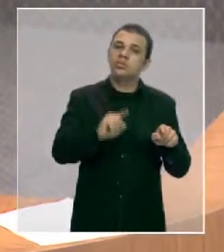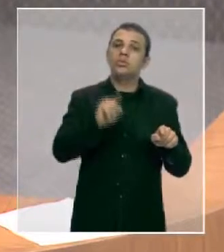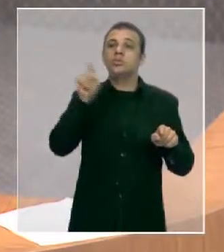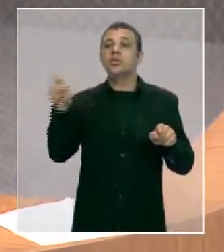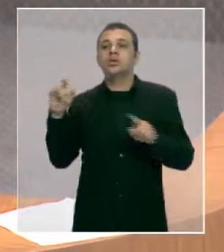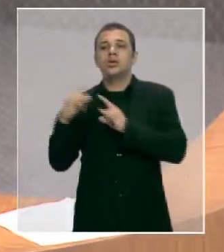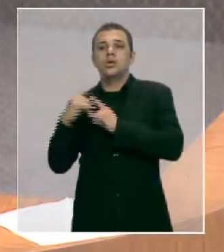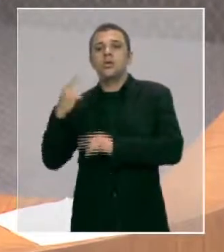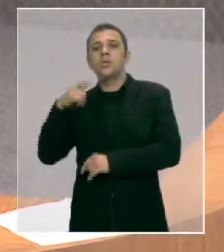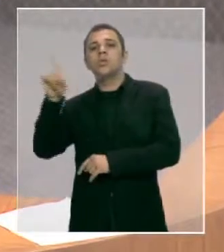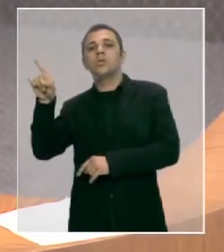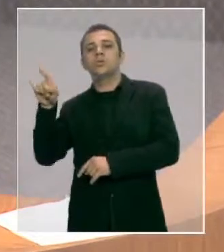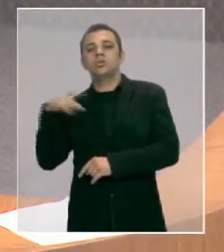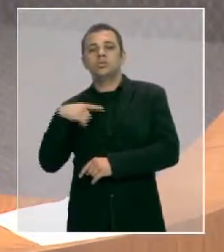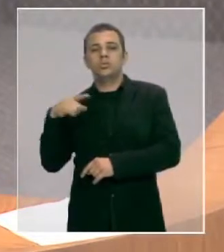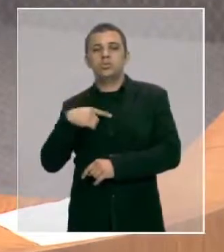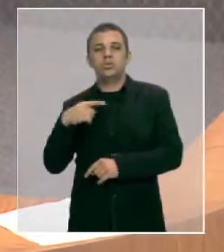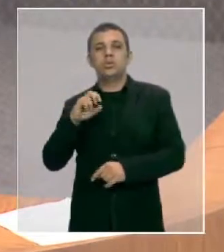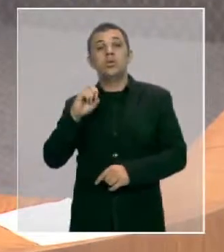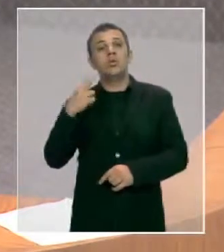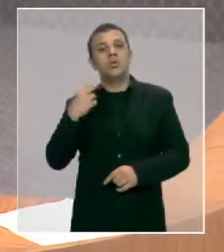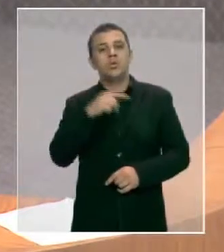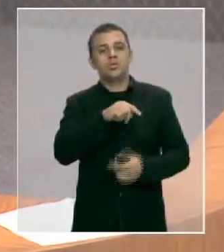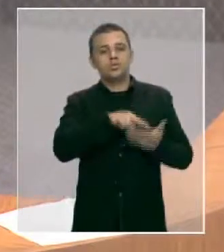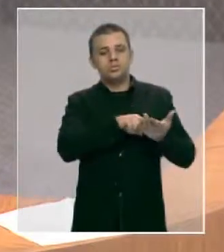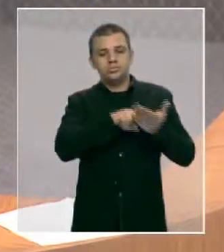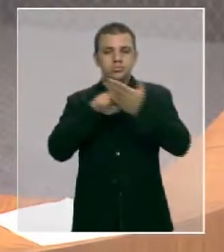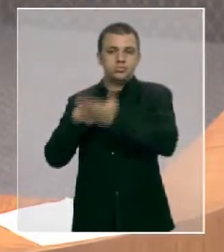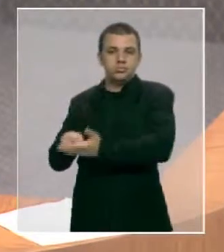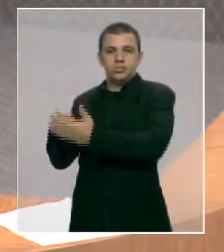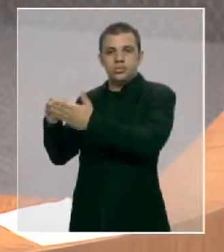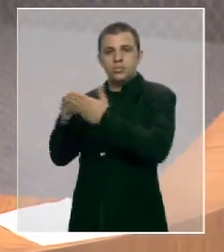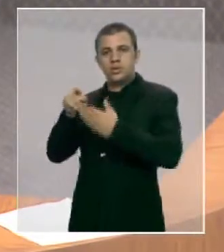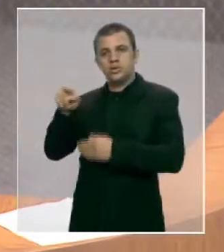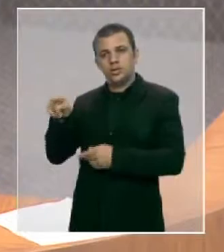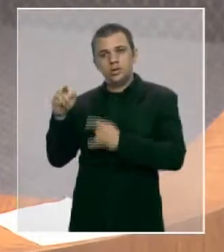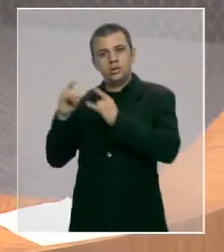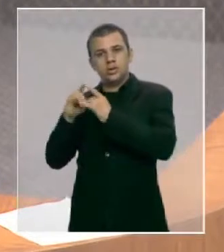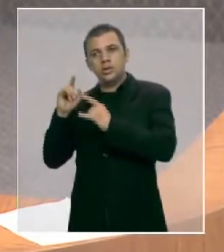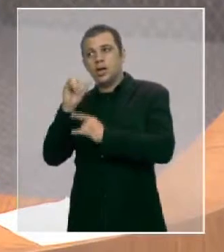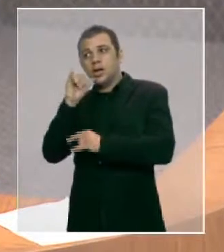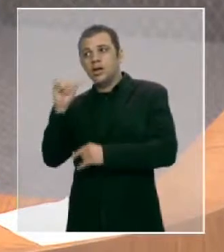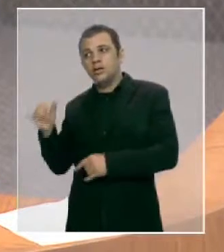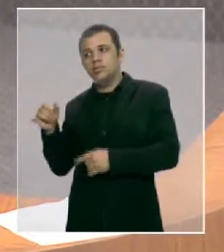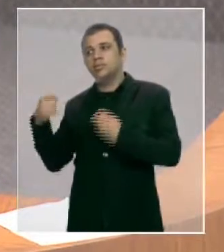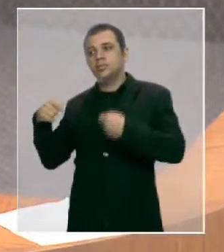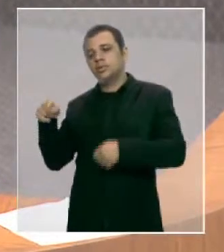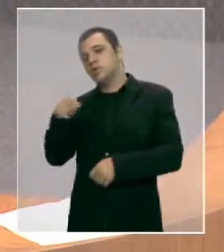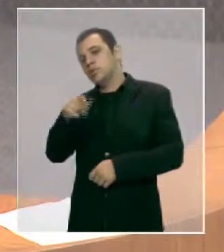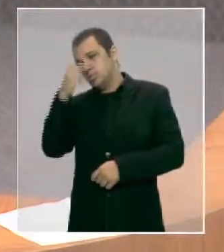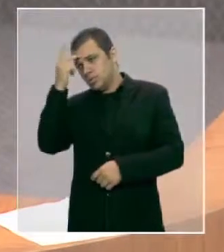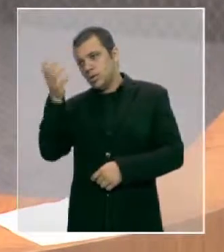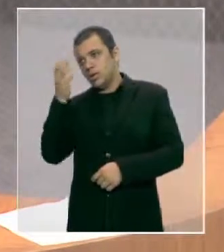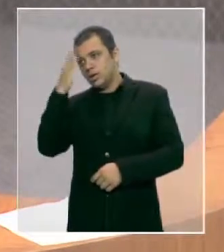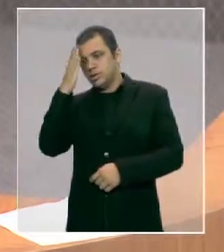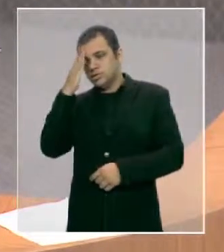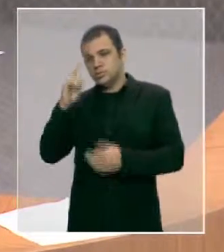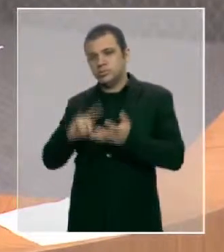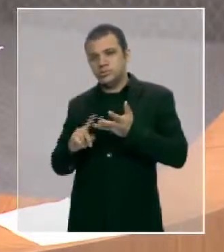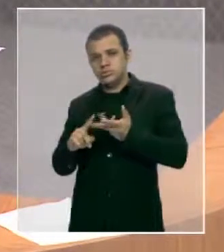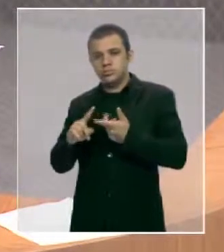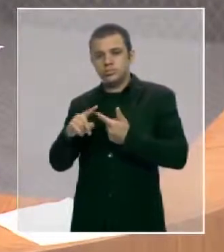remeter o requerimento a esse órgão ou entidade, cientificando o interessado da remessa de seu pedido de informação.